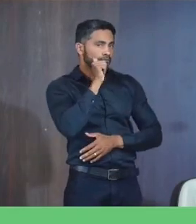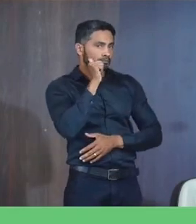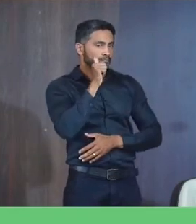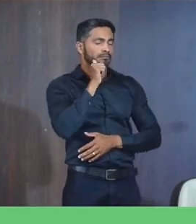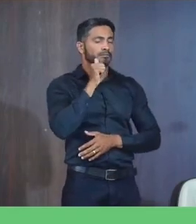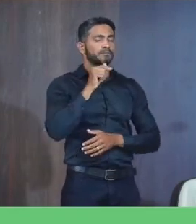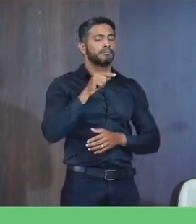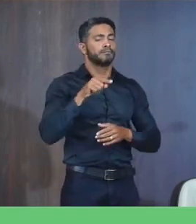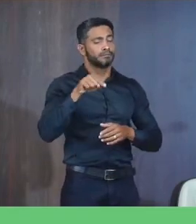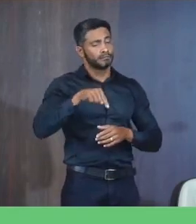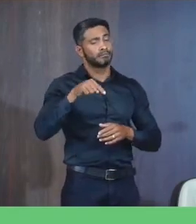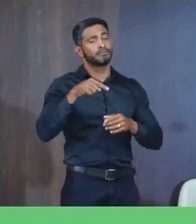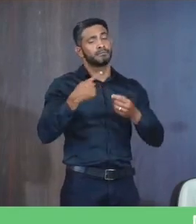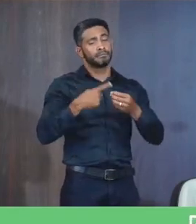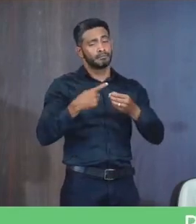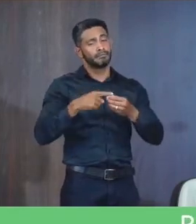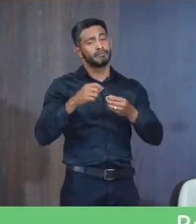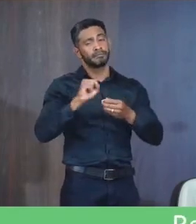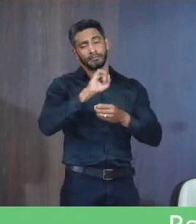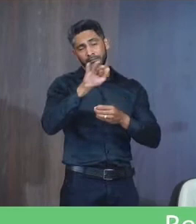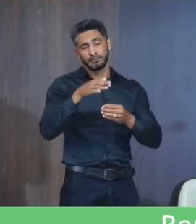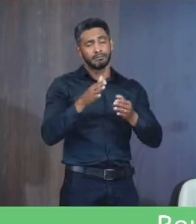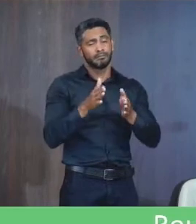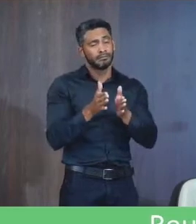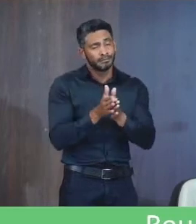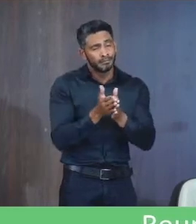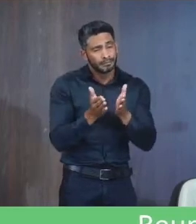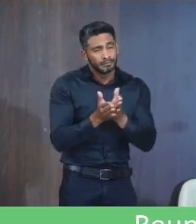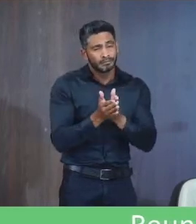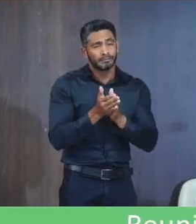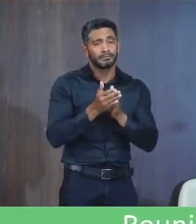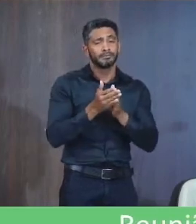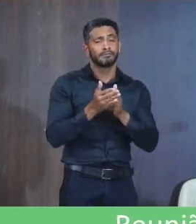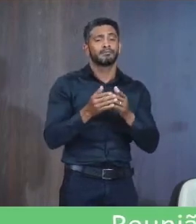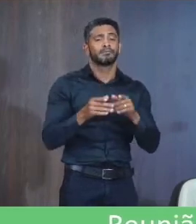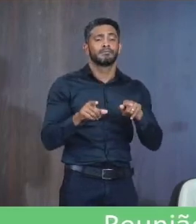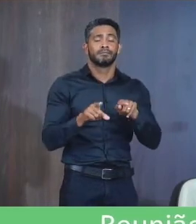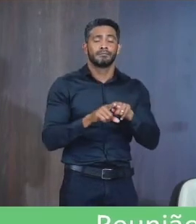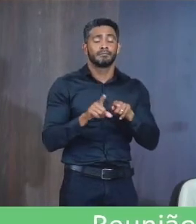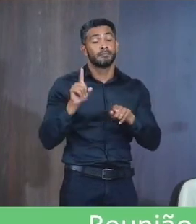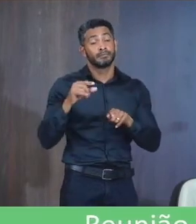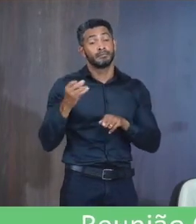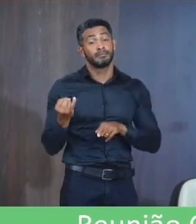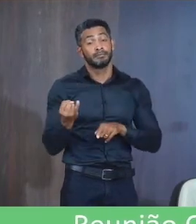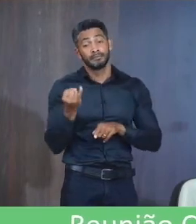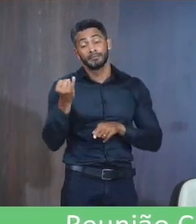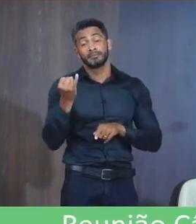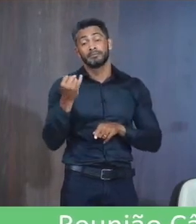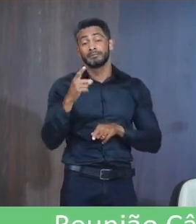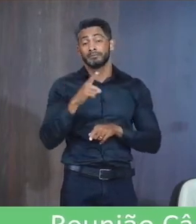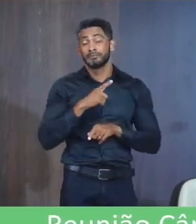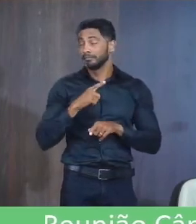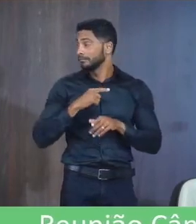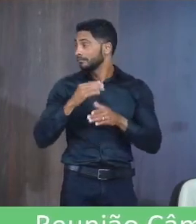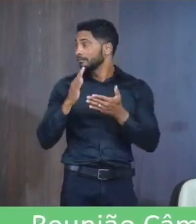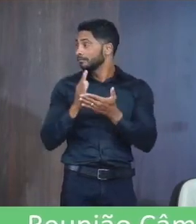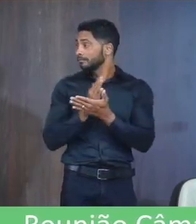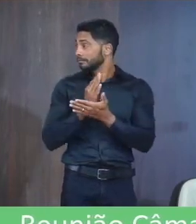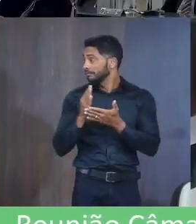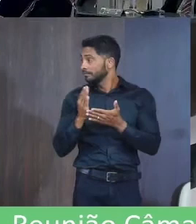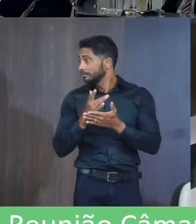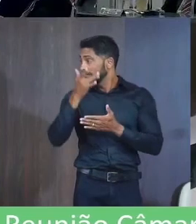estão Em vulnerabilidade Aqui na cidade De Janaúba Mulheres De baixa renda Interessante Que eu passei Um pouco Talvez O que essa